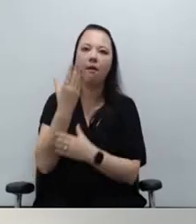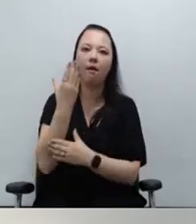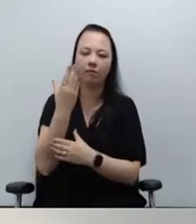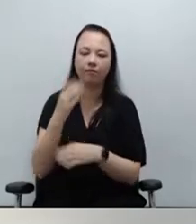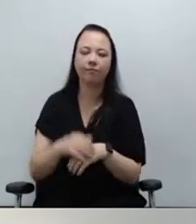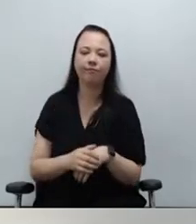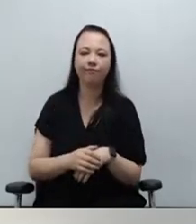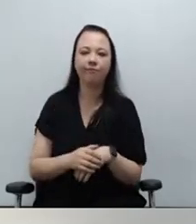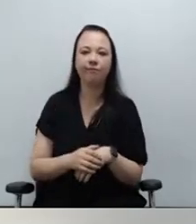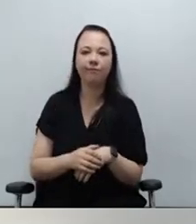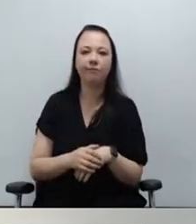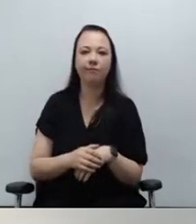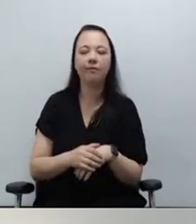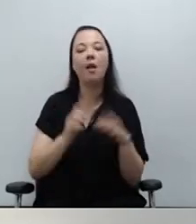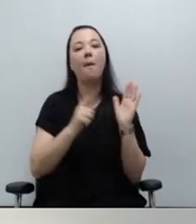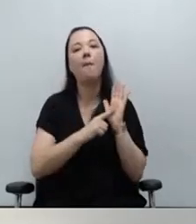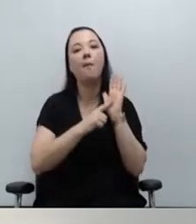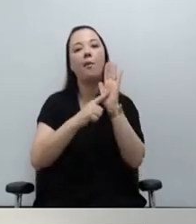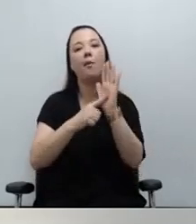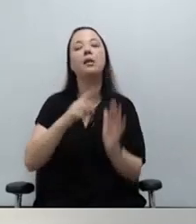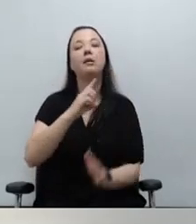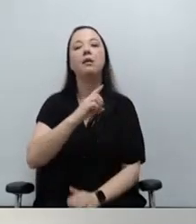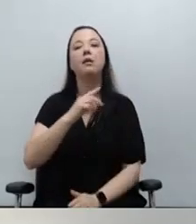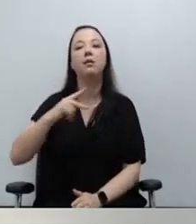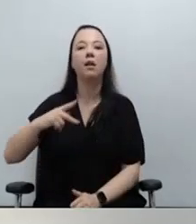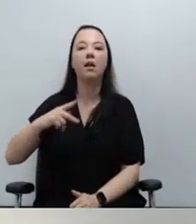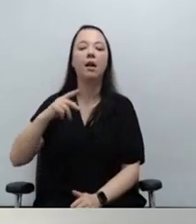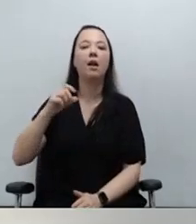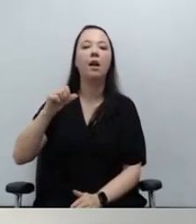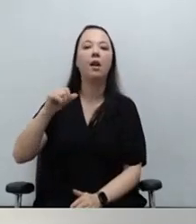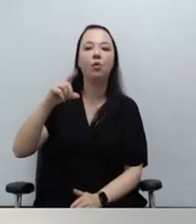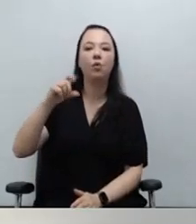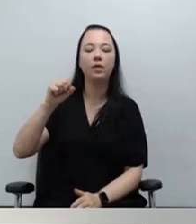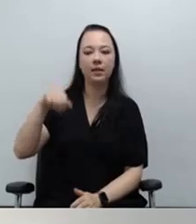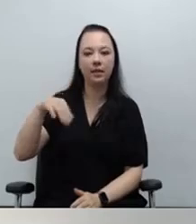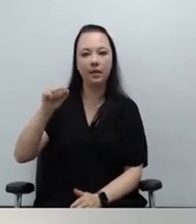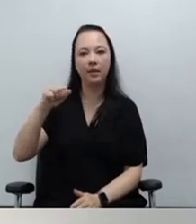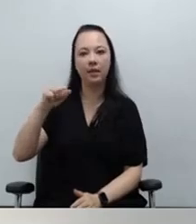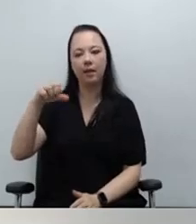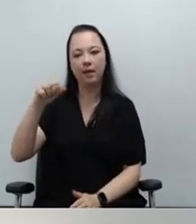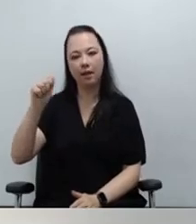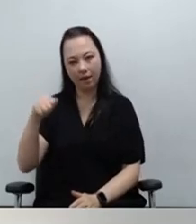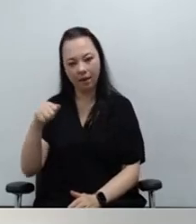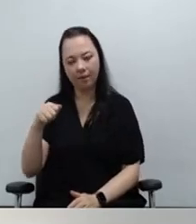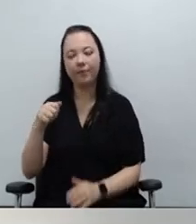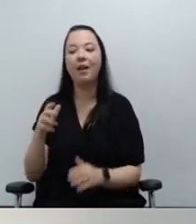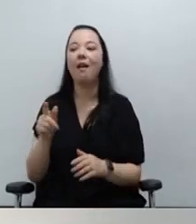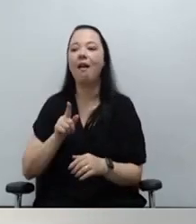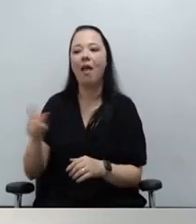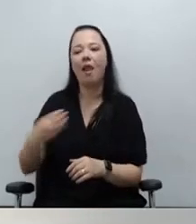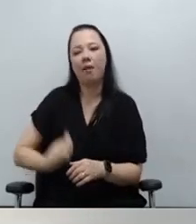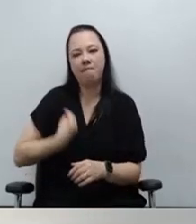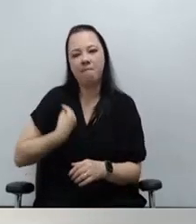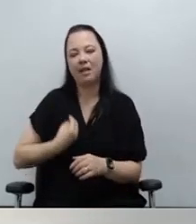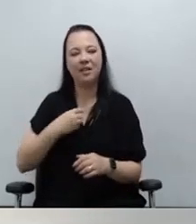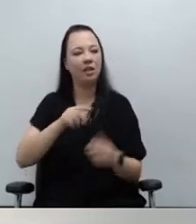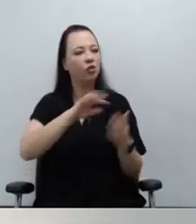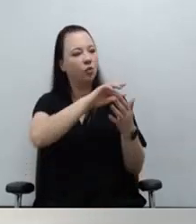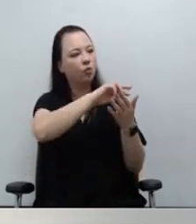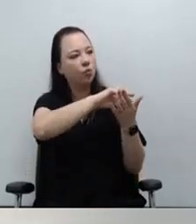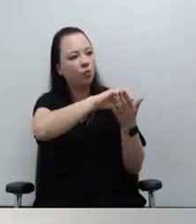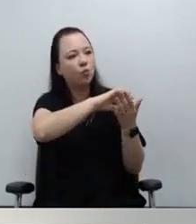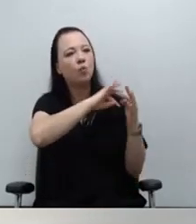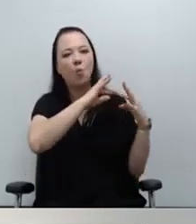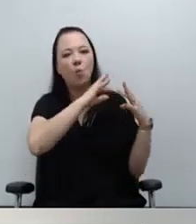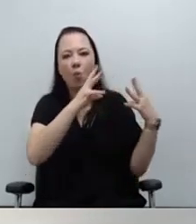aqui o trabalho incansável da Defensora Pública-Geral Luciana Jordão da Mota Armiliato de Carvalho, que se manteve presente nos plantões compondo a